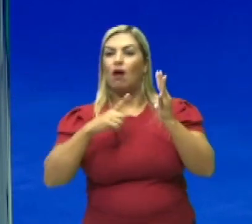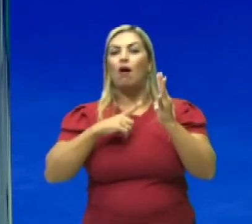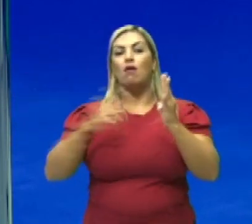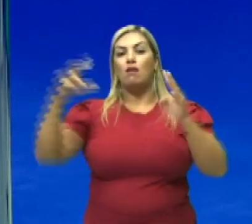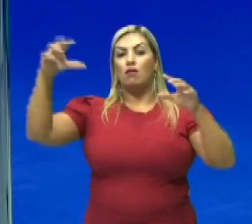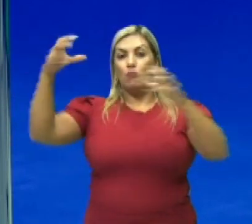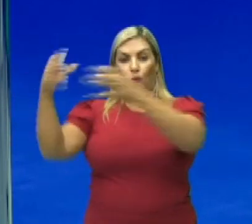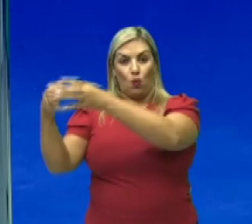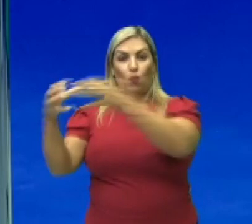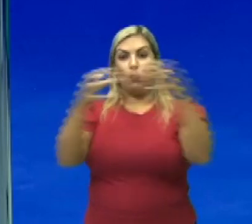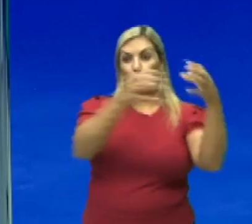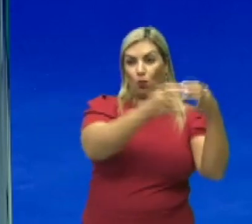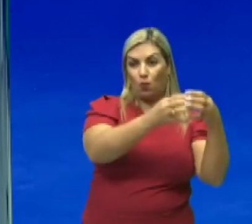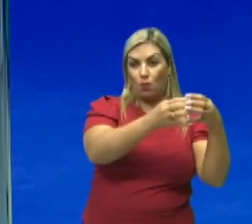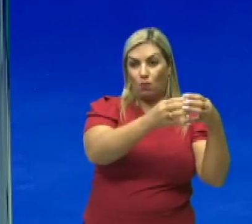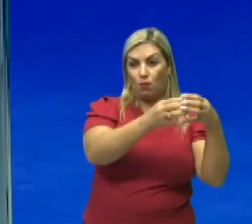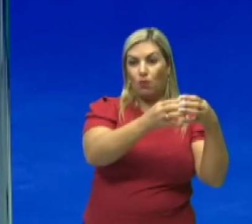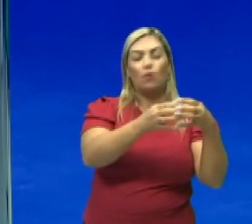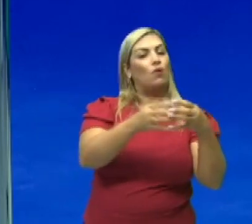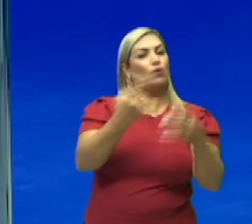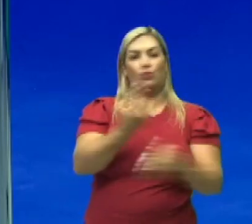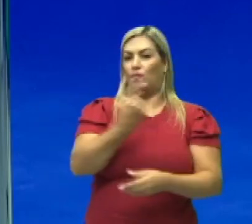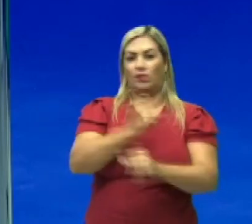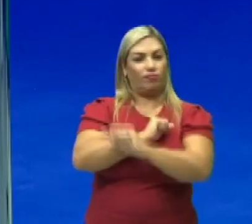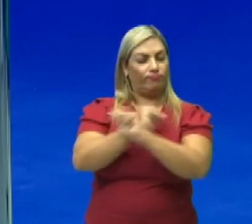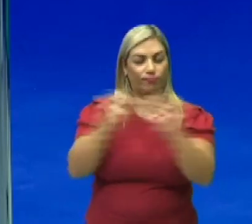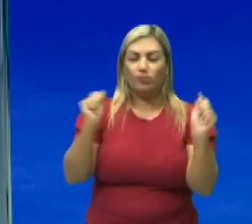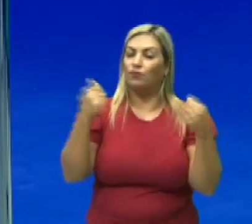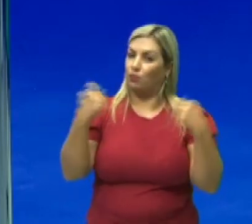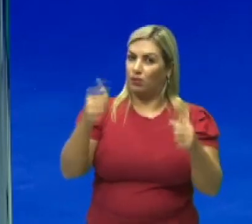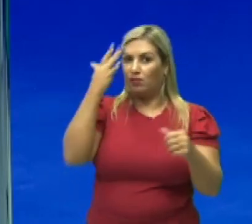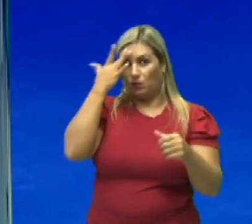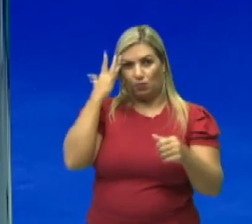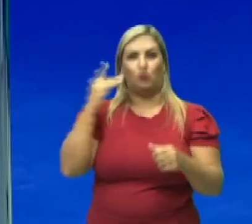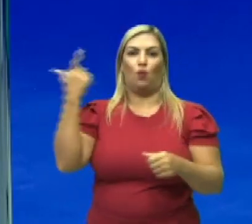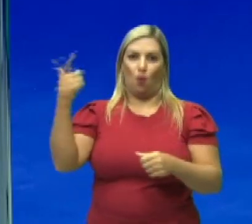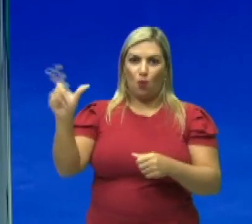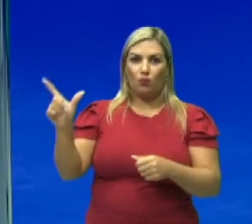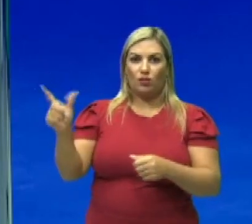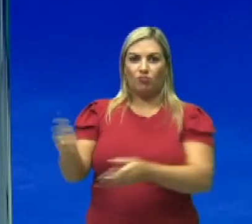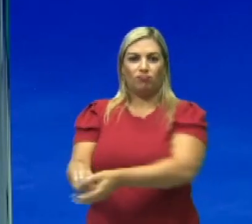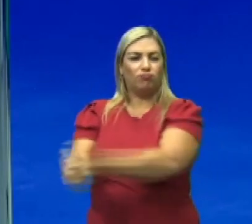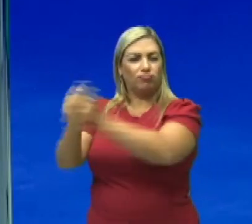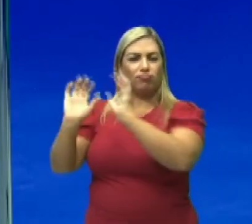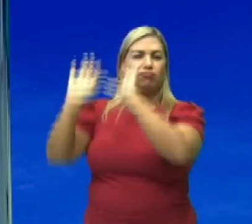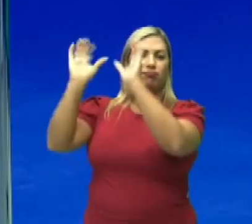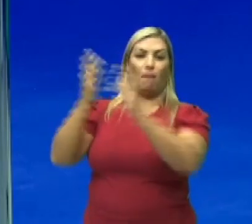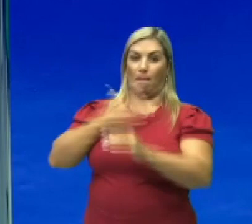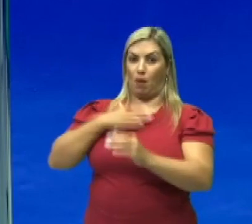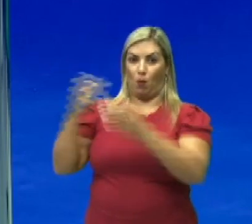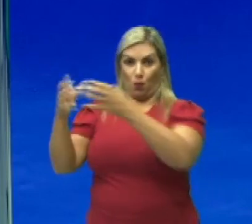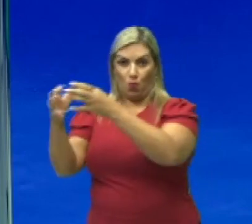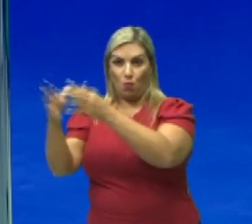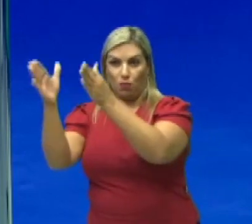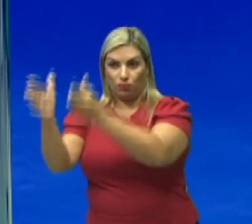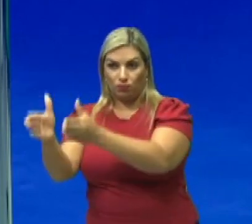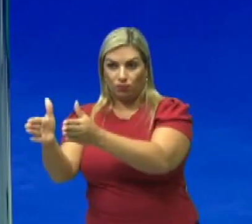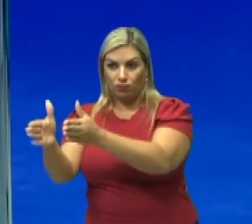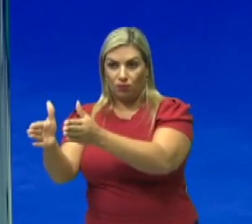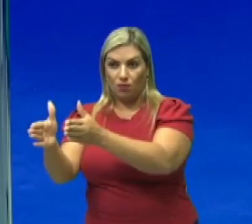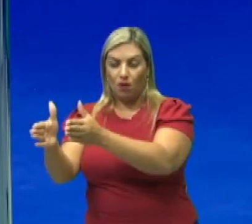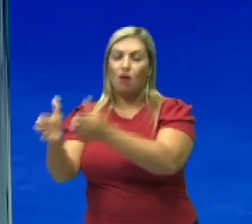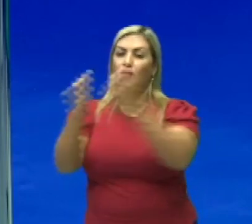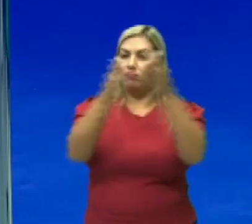sozinho. Eu preciso do outro para que eu repasse a bola. O outro da minha equipe. E eu